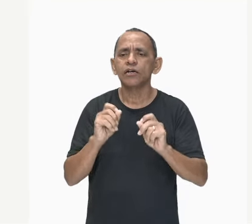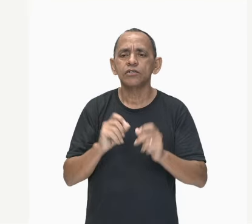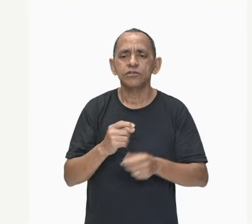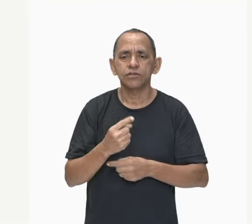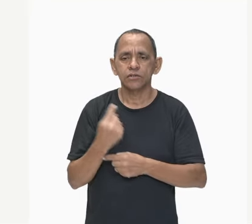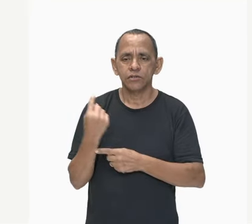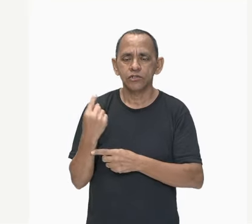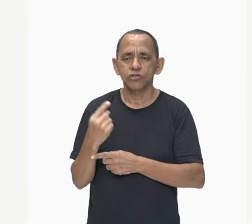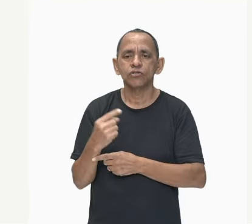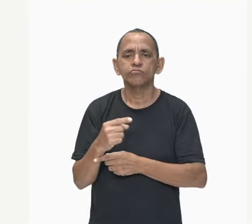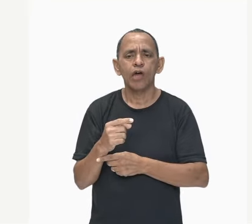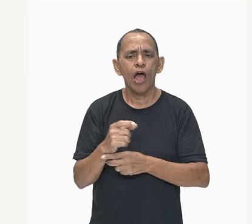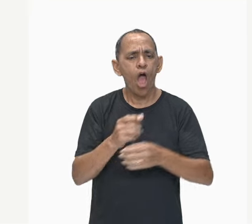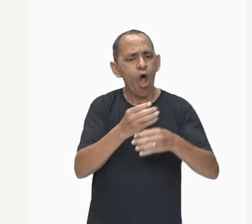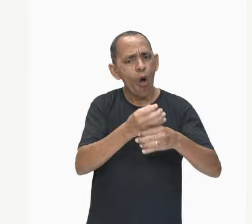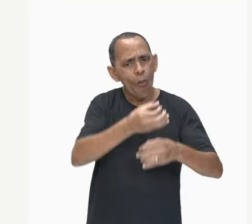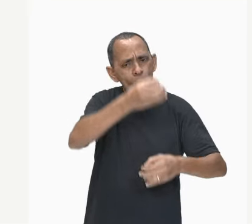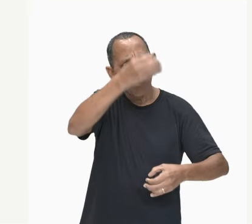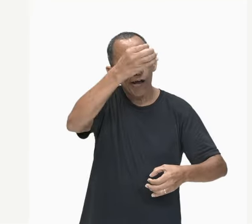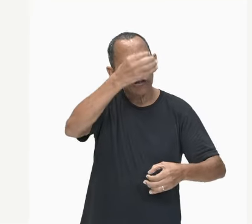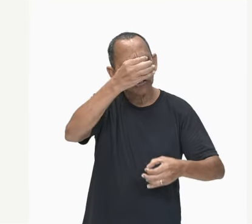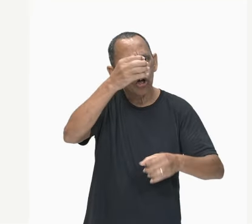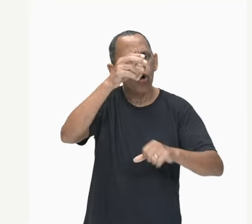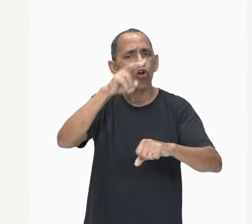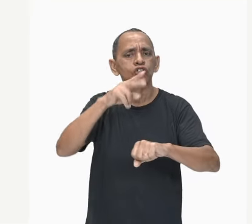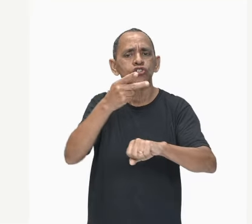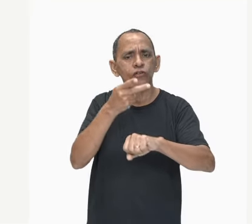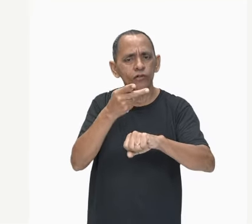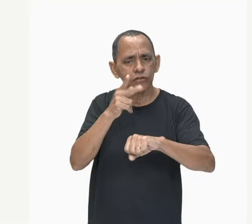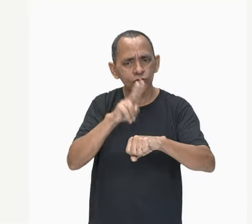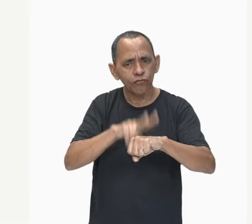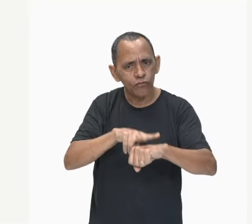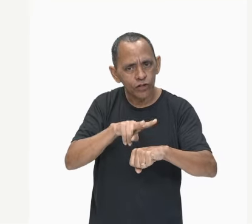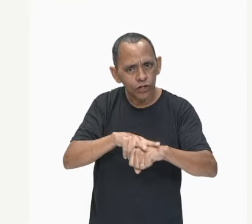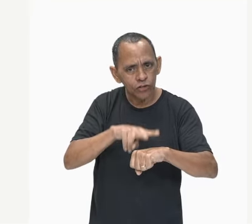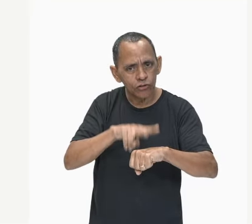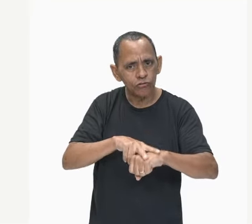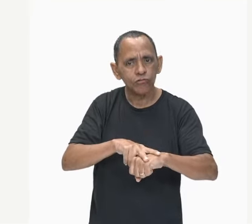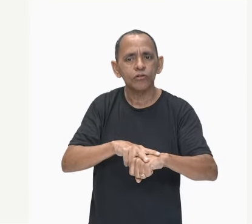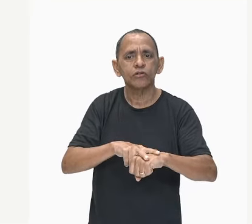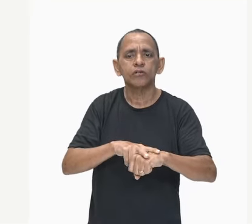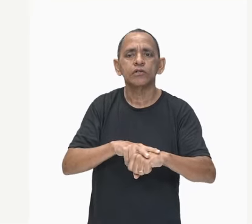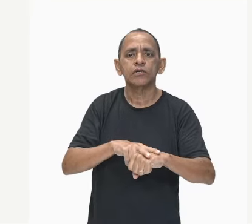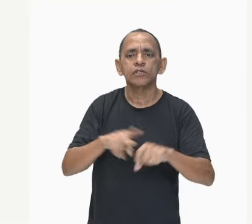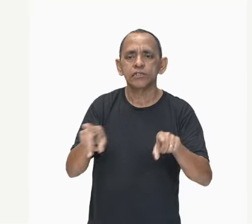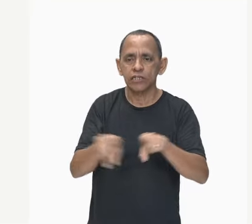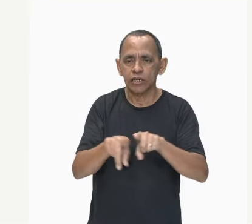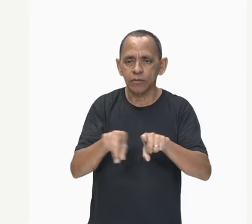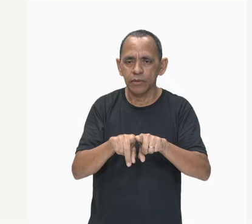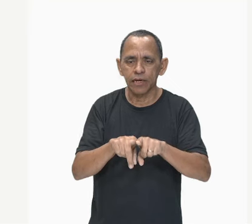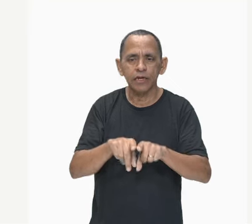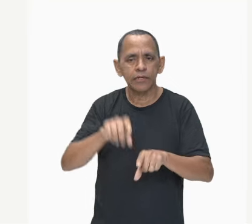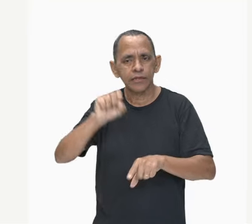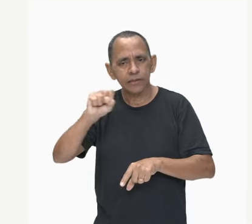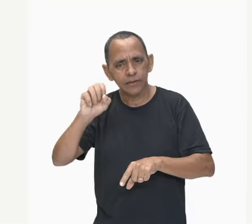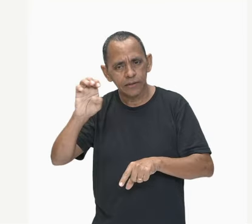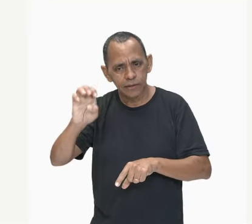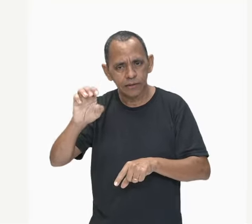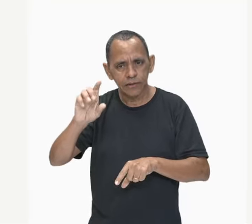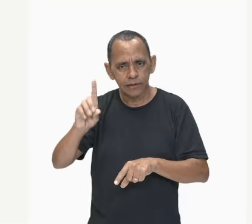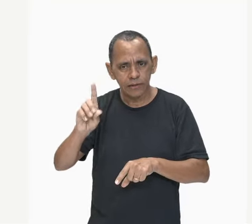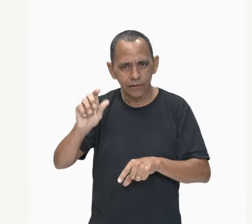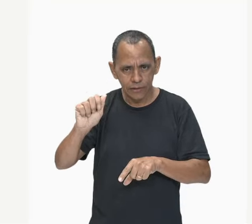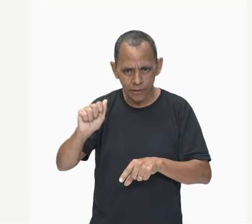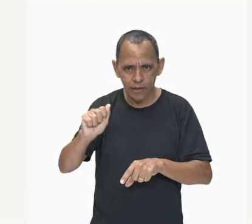vidro e a seda. E ao atritar, vai ser a causa, eu tenho aqui, bastão,